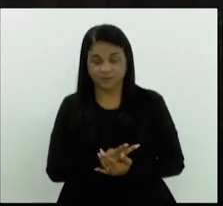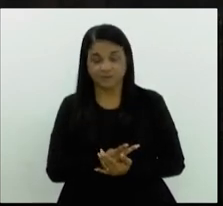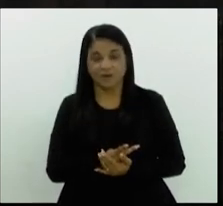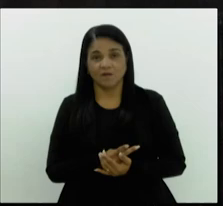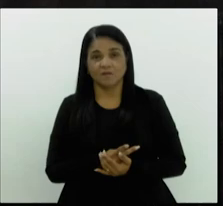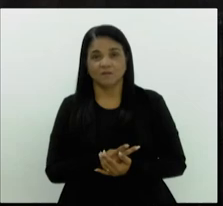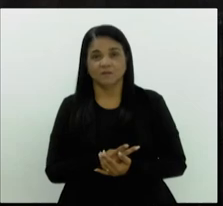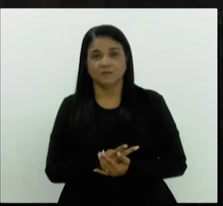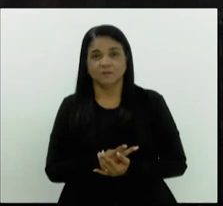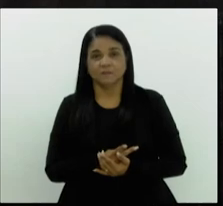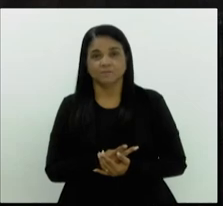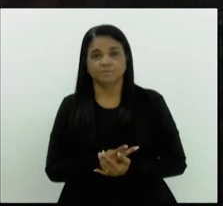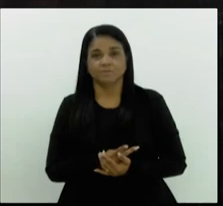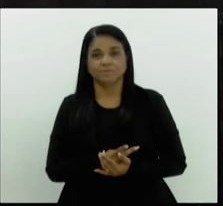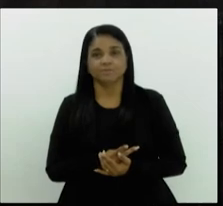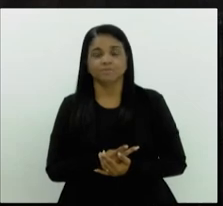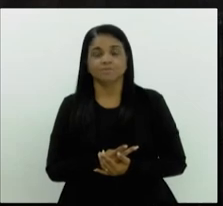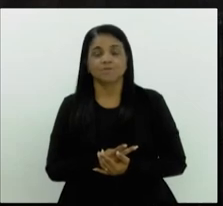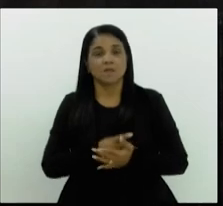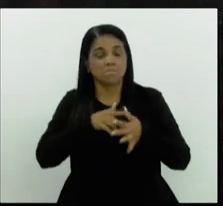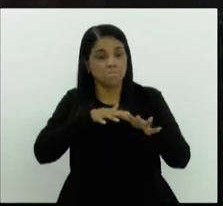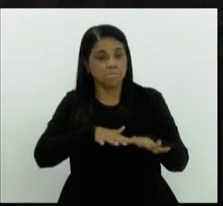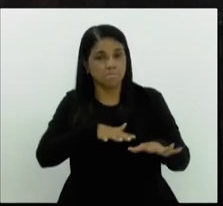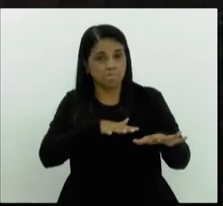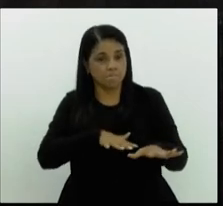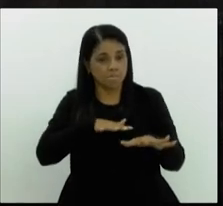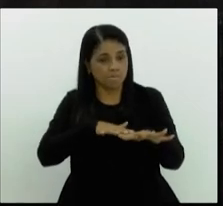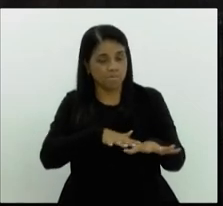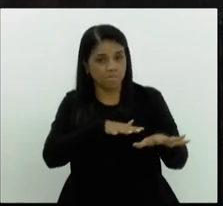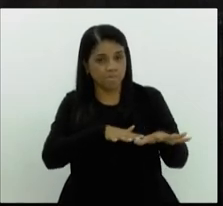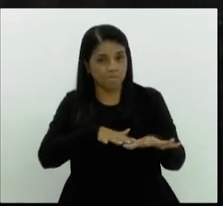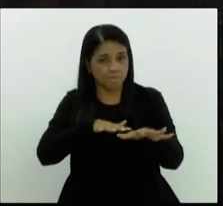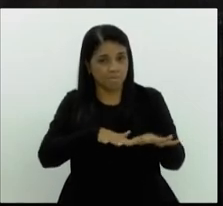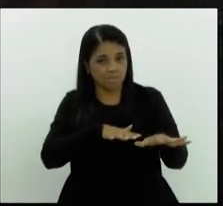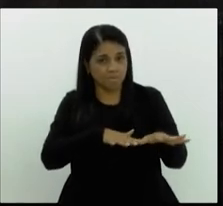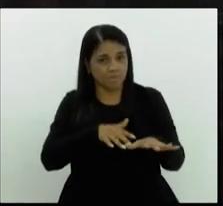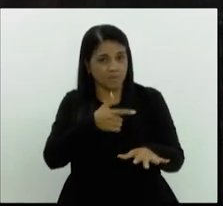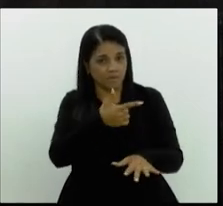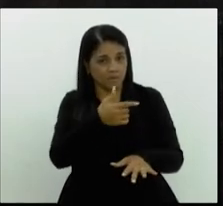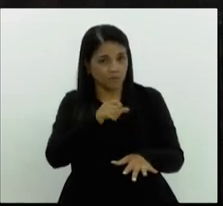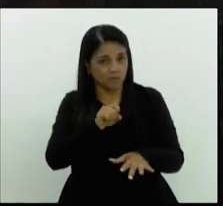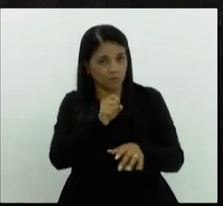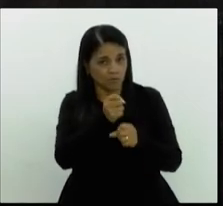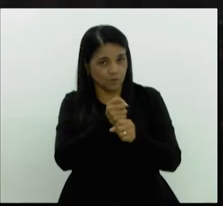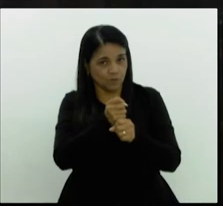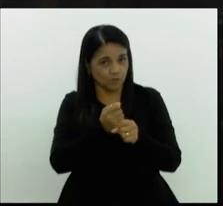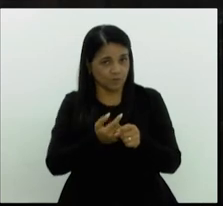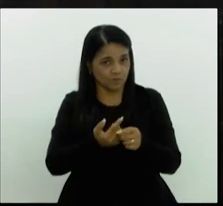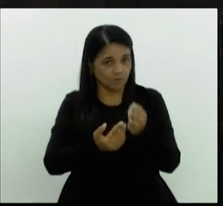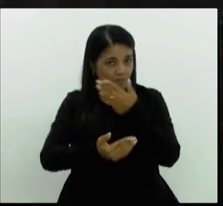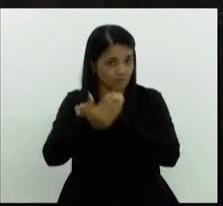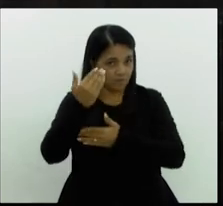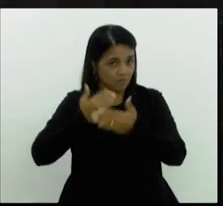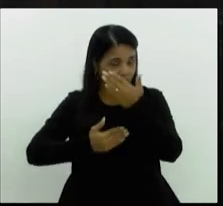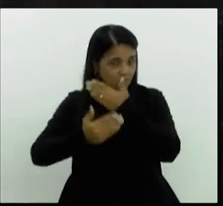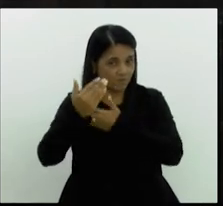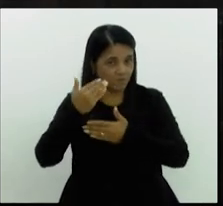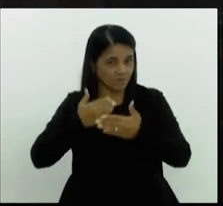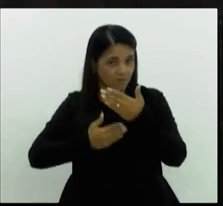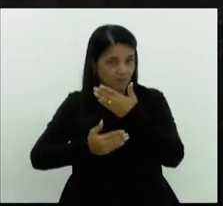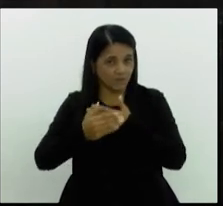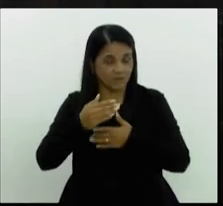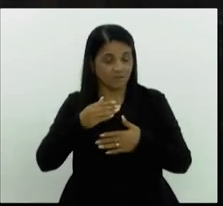essa coluna da marcha em movimento estava em direção a Belém, passando por